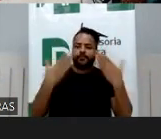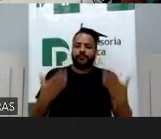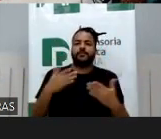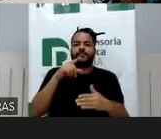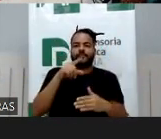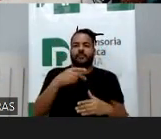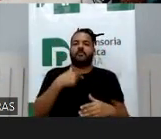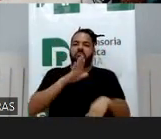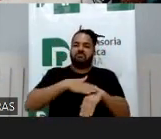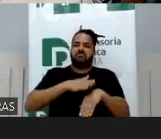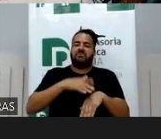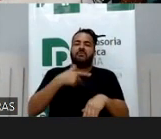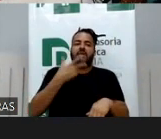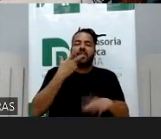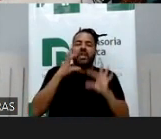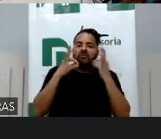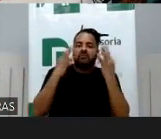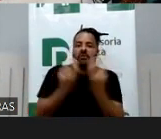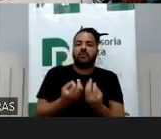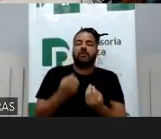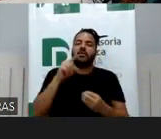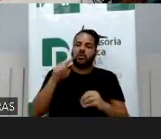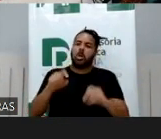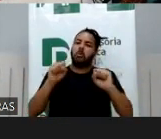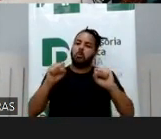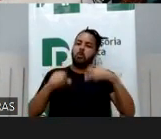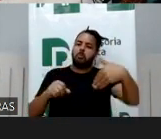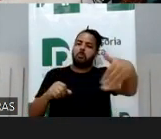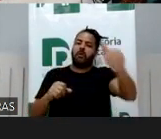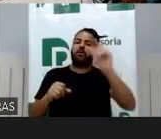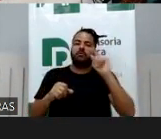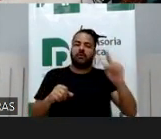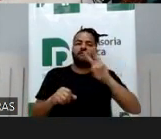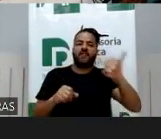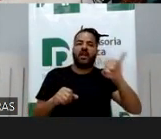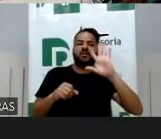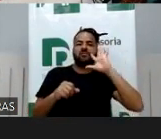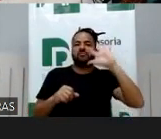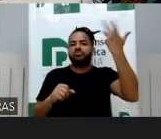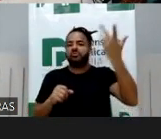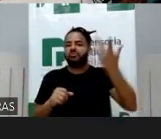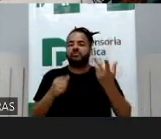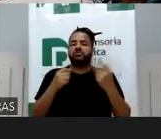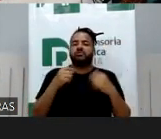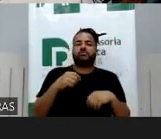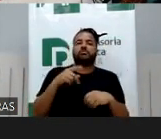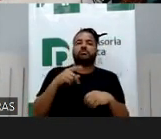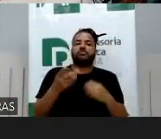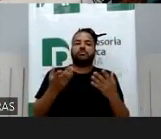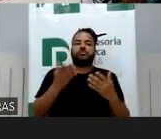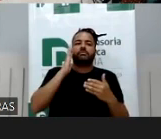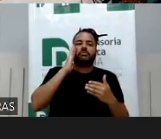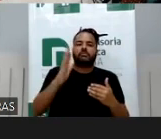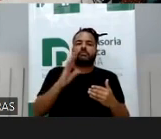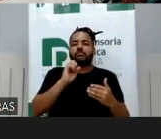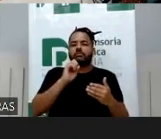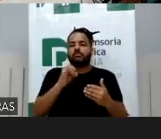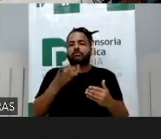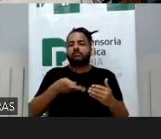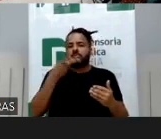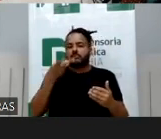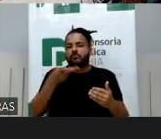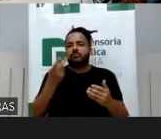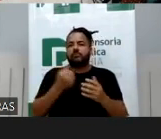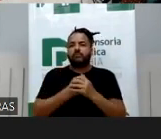demandas de família, que provavelmente vocês na defensoria vão enfrentar cada vez mais, é, principalmente se a gente falar sobre isso no debate